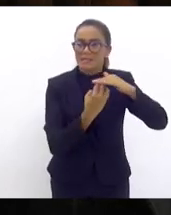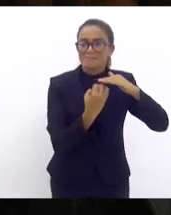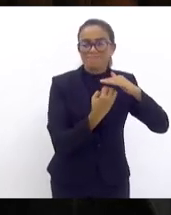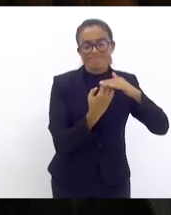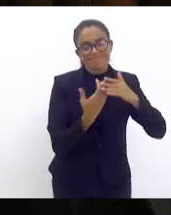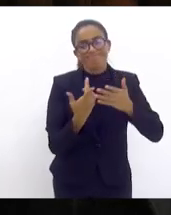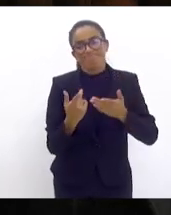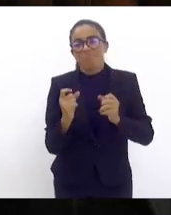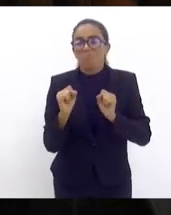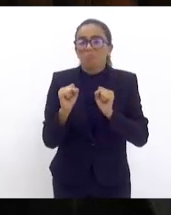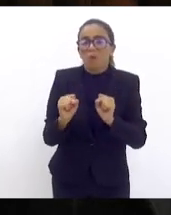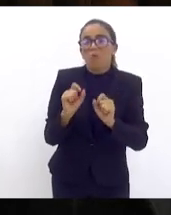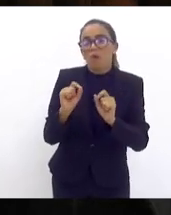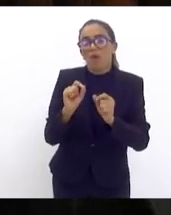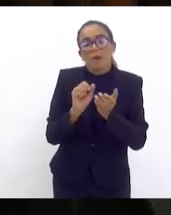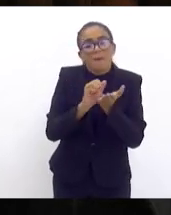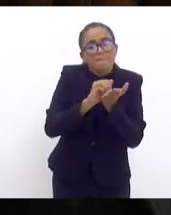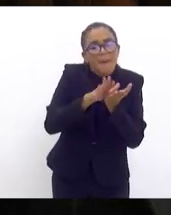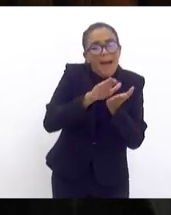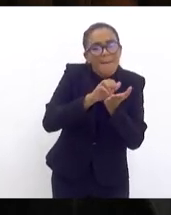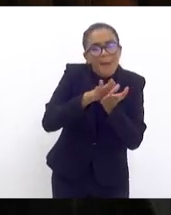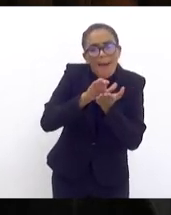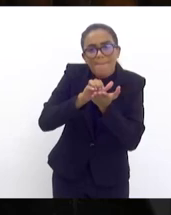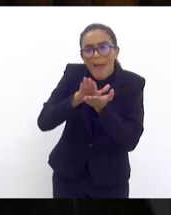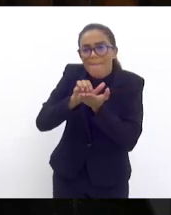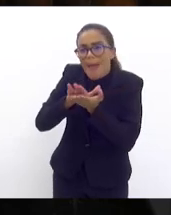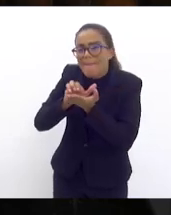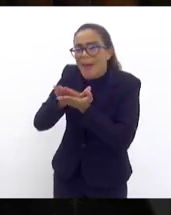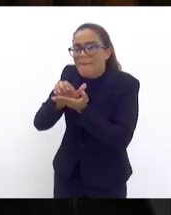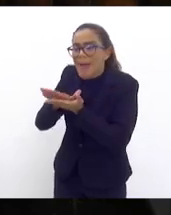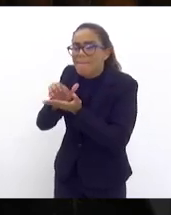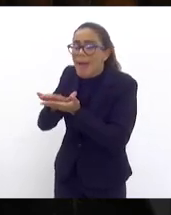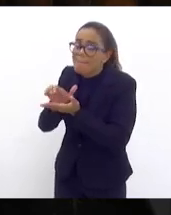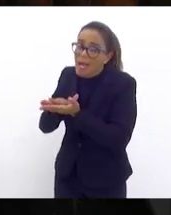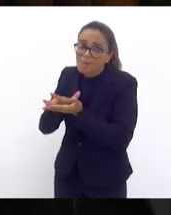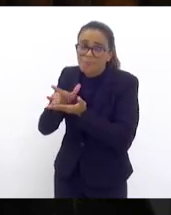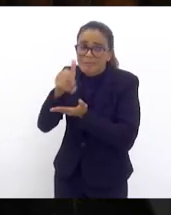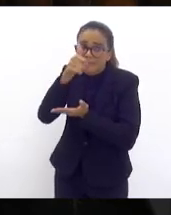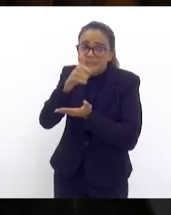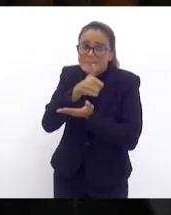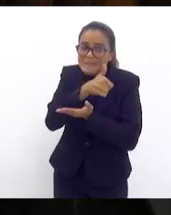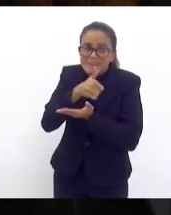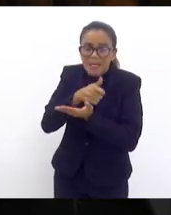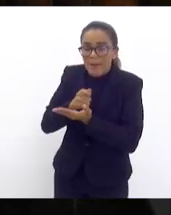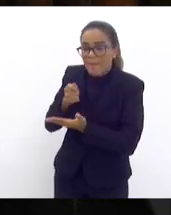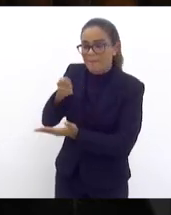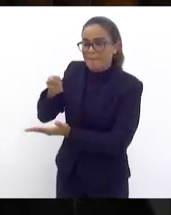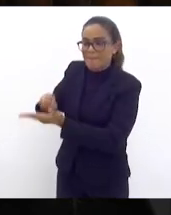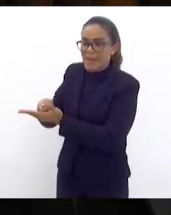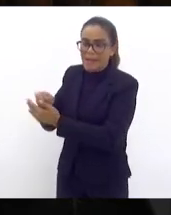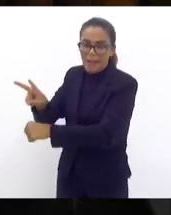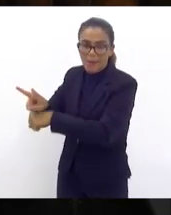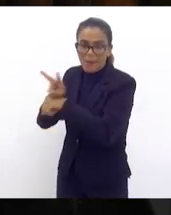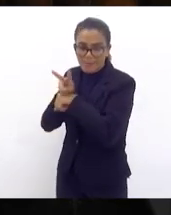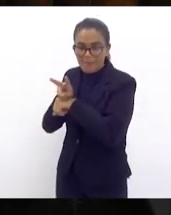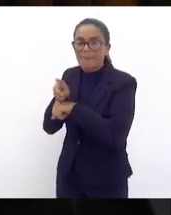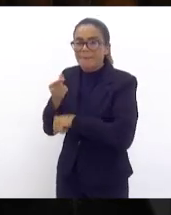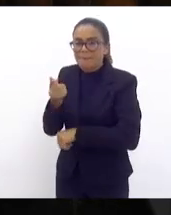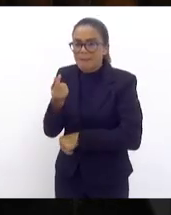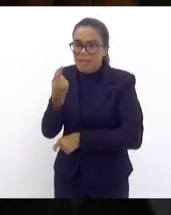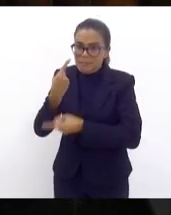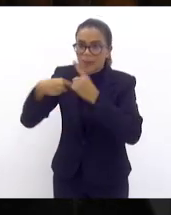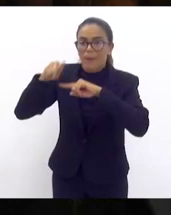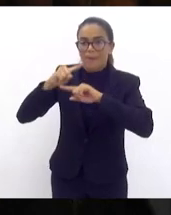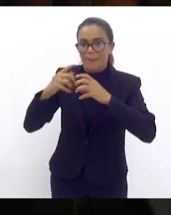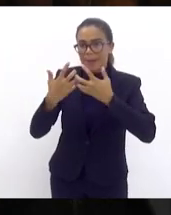eles terão que mandar essas pessoas embora para honrar esse parcelamento então hoje ter aqui um projeto em tramitação de